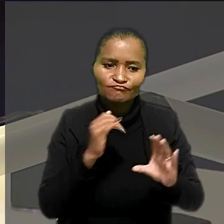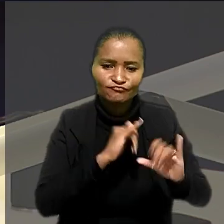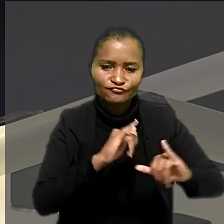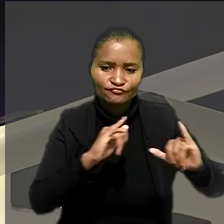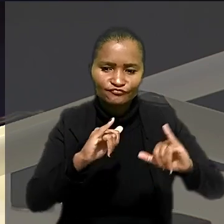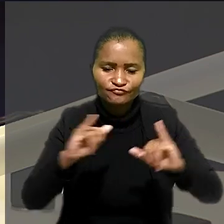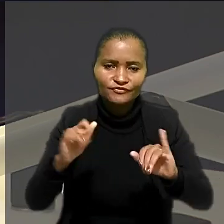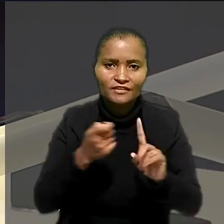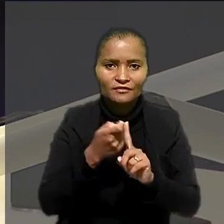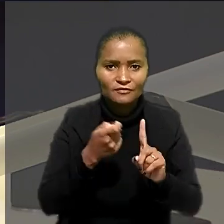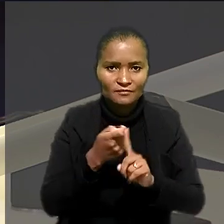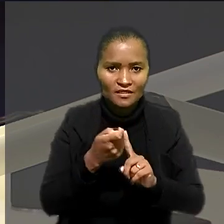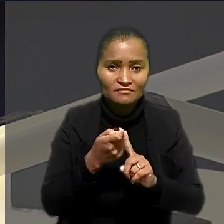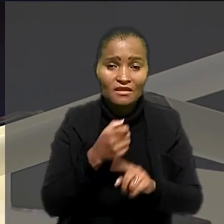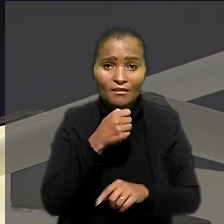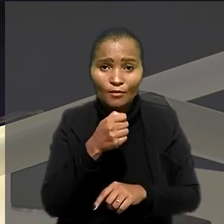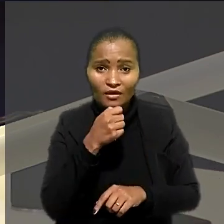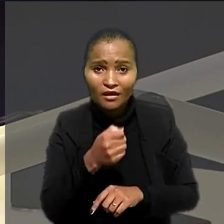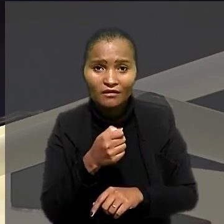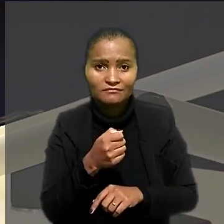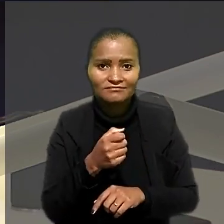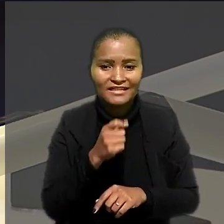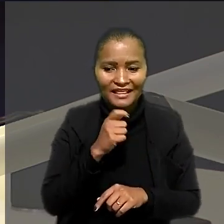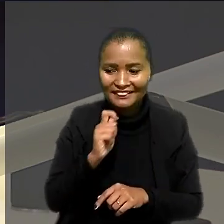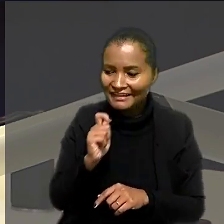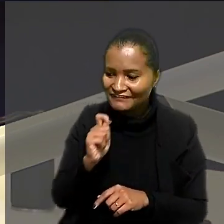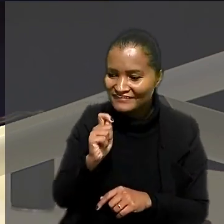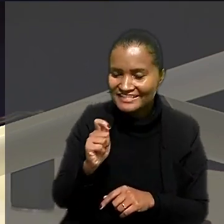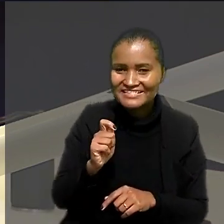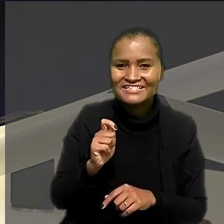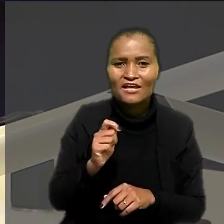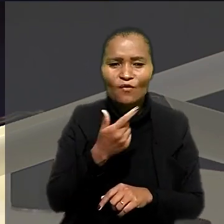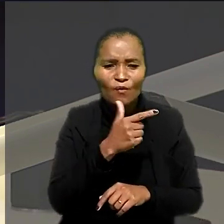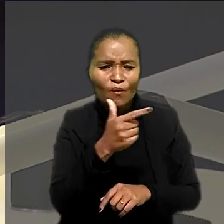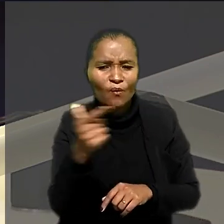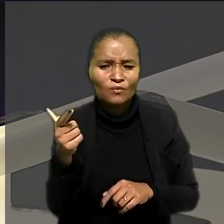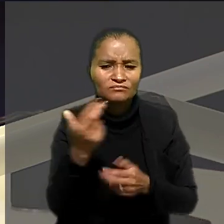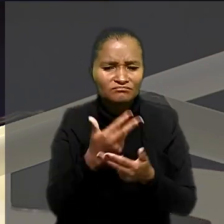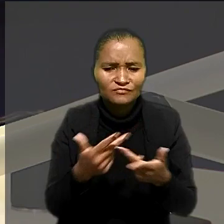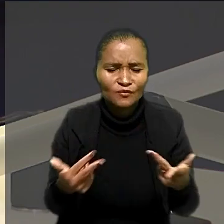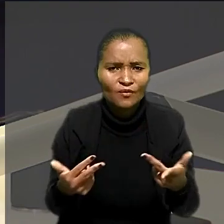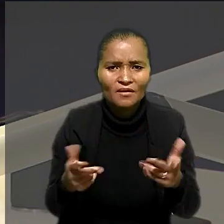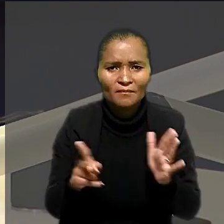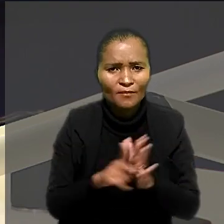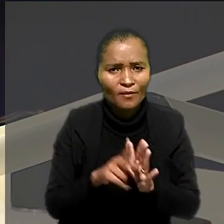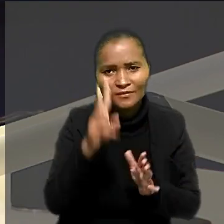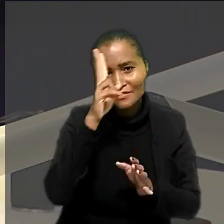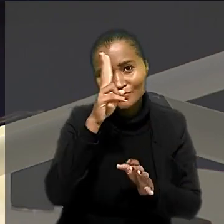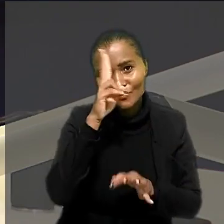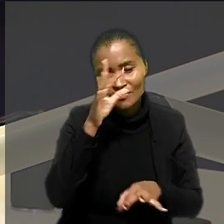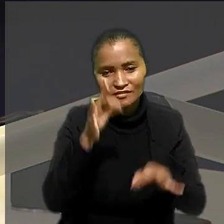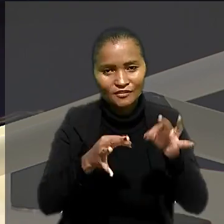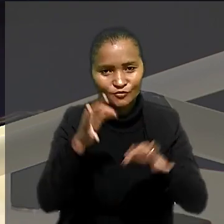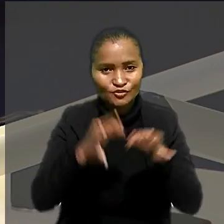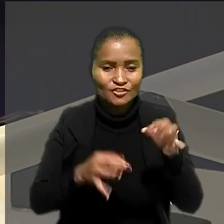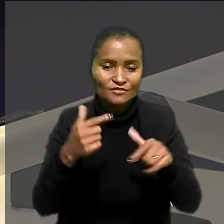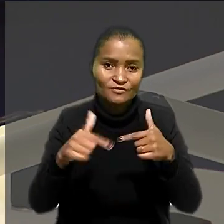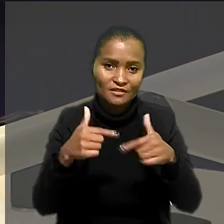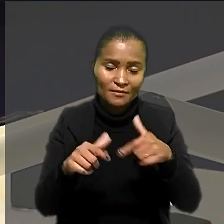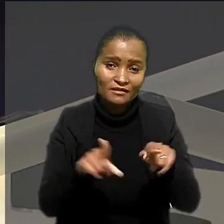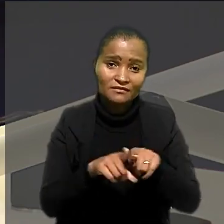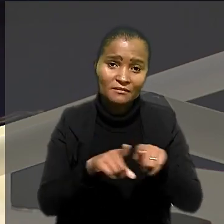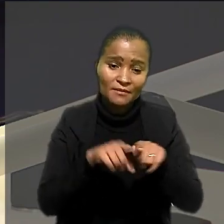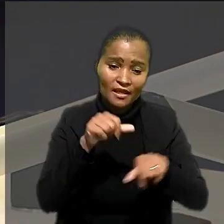veiculados ao longo do mês. Reportagens, entrevistas e diversas outras produções relacionadas à história da Justiça do